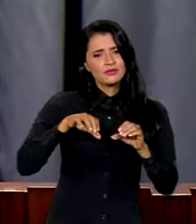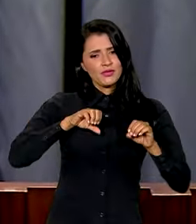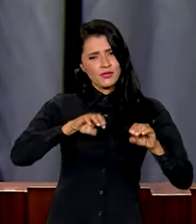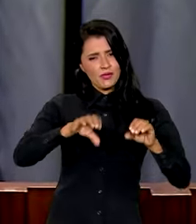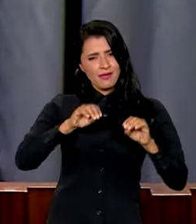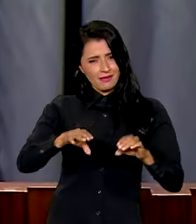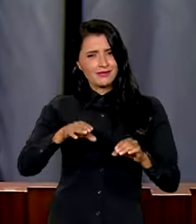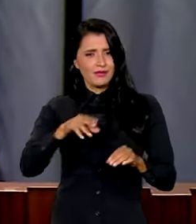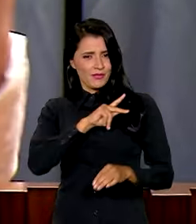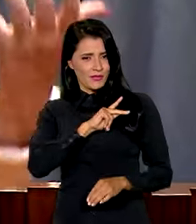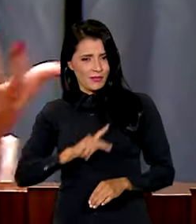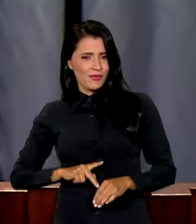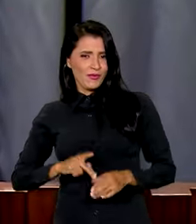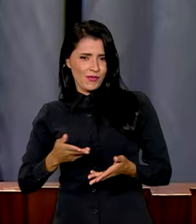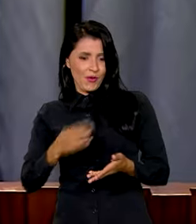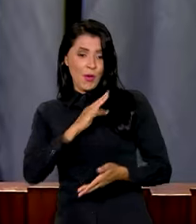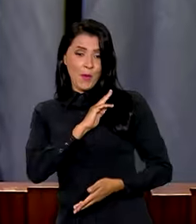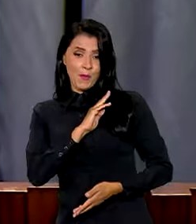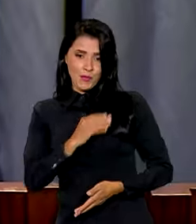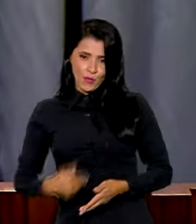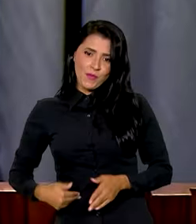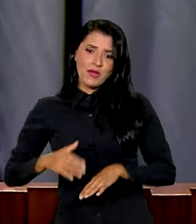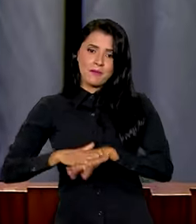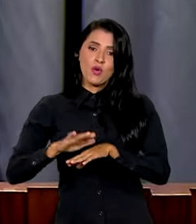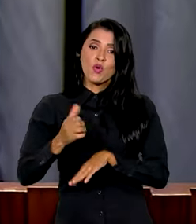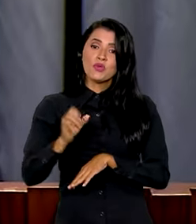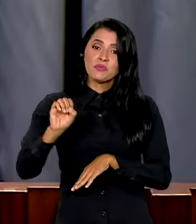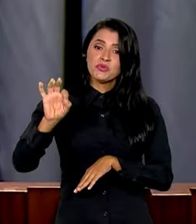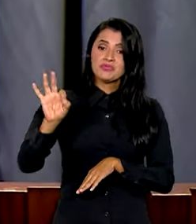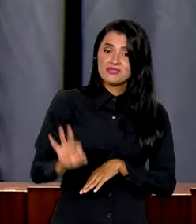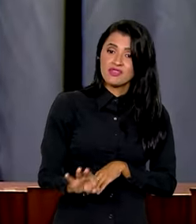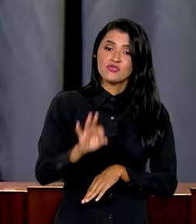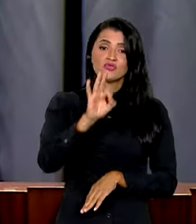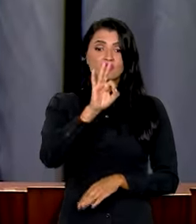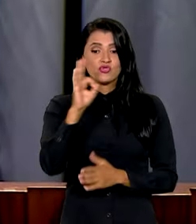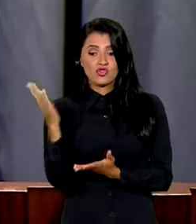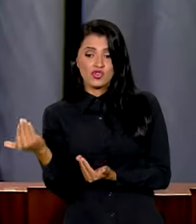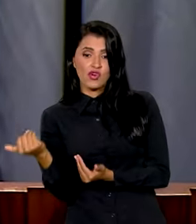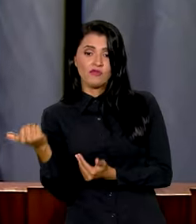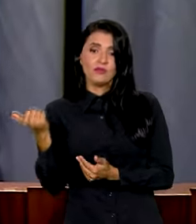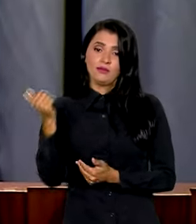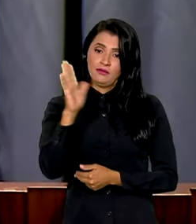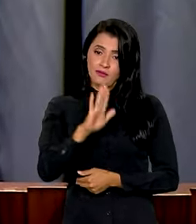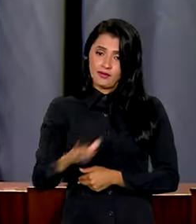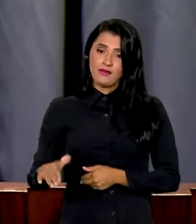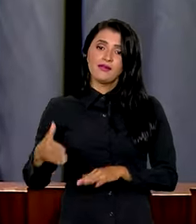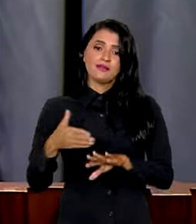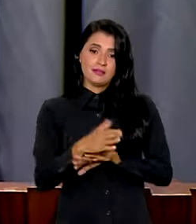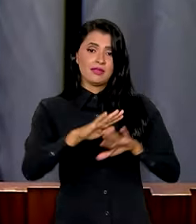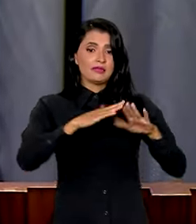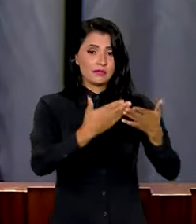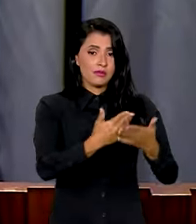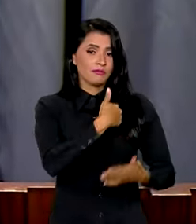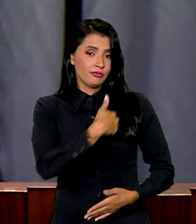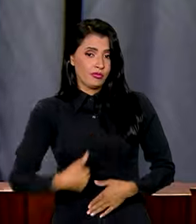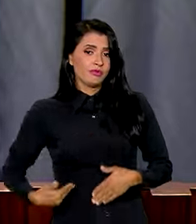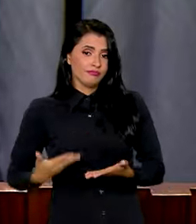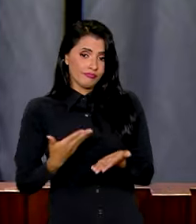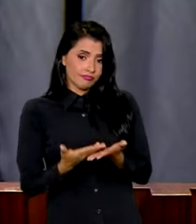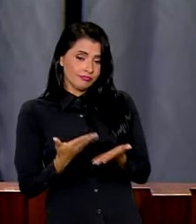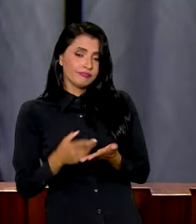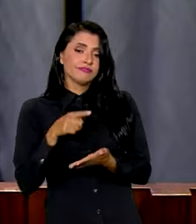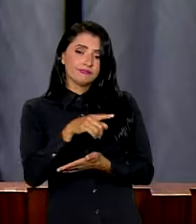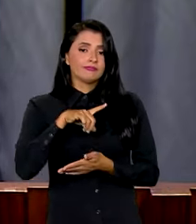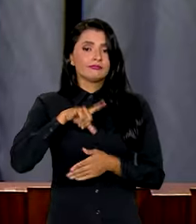educação pública, que é mais de 80% dos jovens e crianças do nosso país estão nas escolas públicas, tem um papel